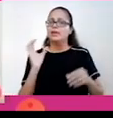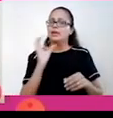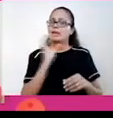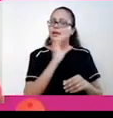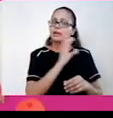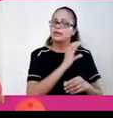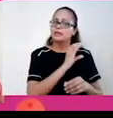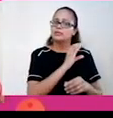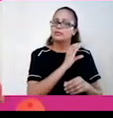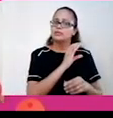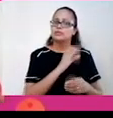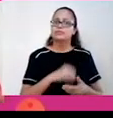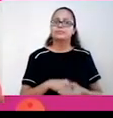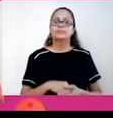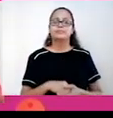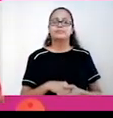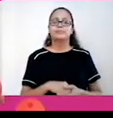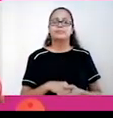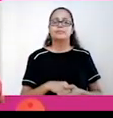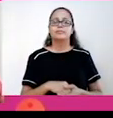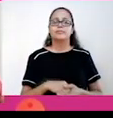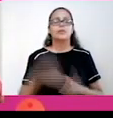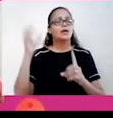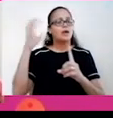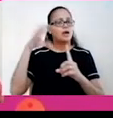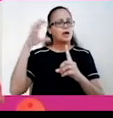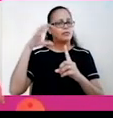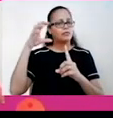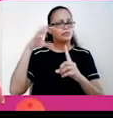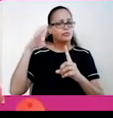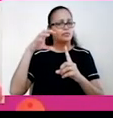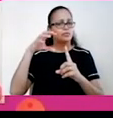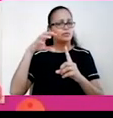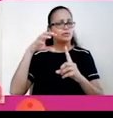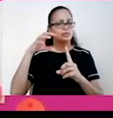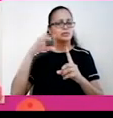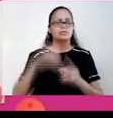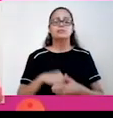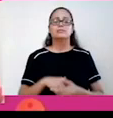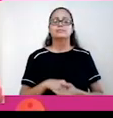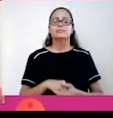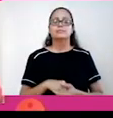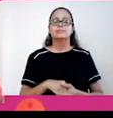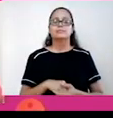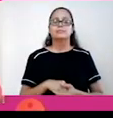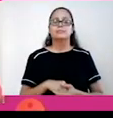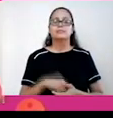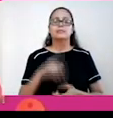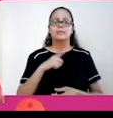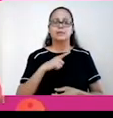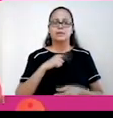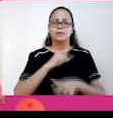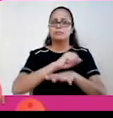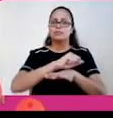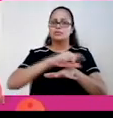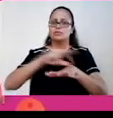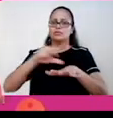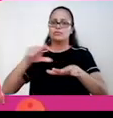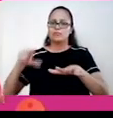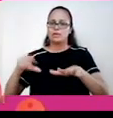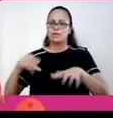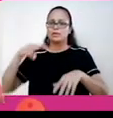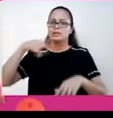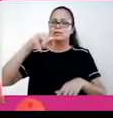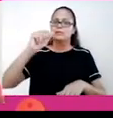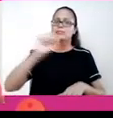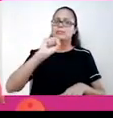Continuando, as massas de ar, têm grande influência nos climas da América Latina, como a gente acabou de ver, são diversas. Temos várias massas